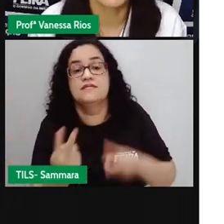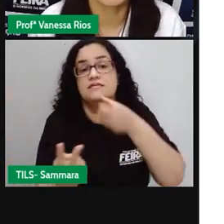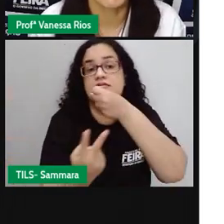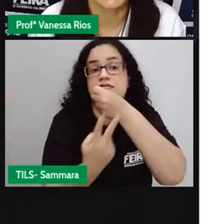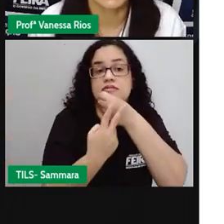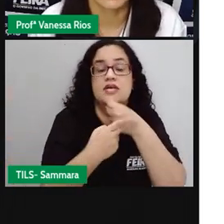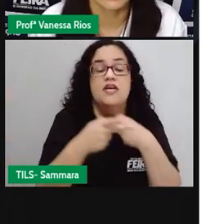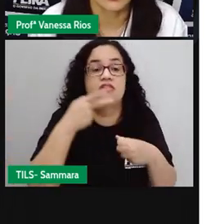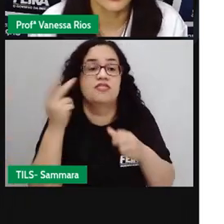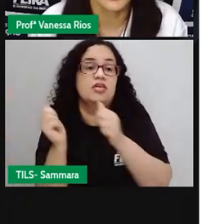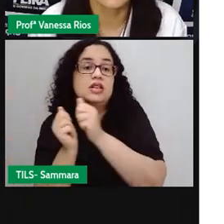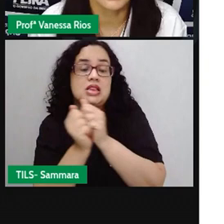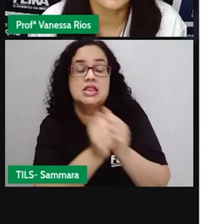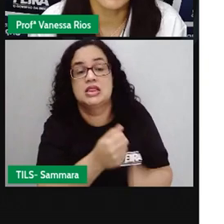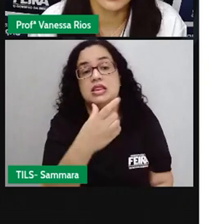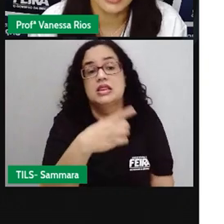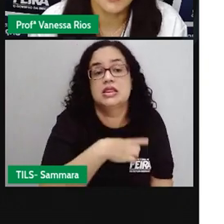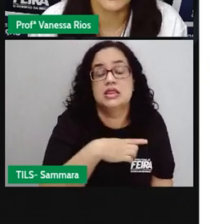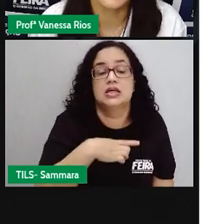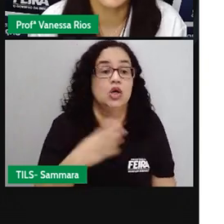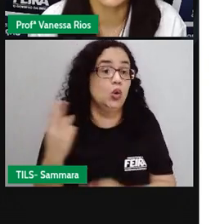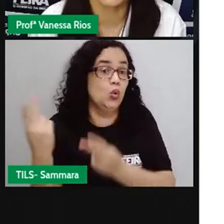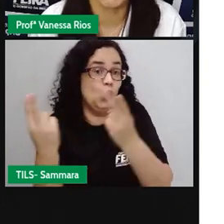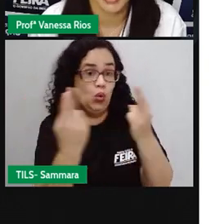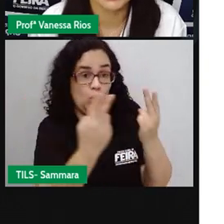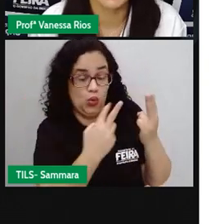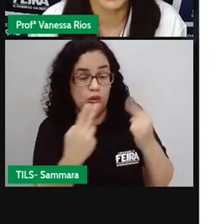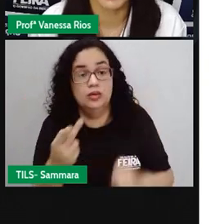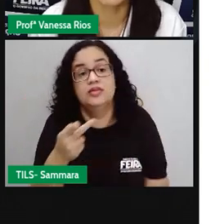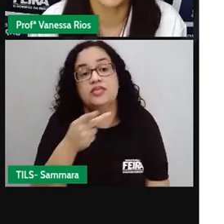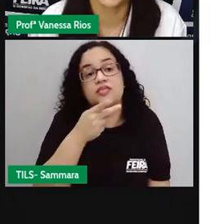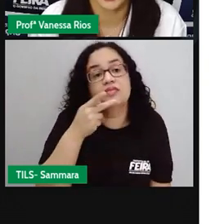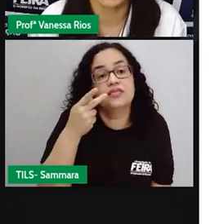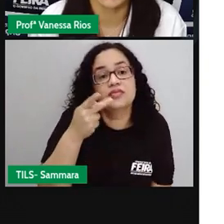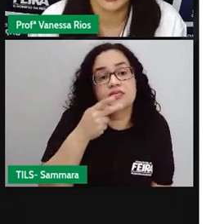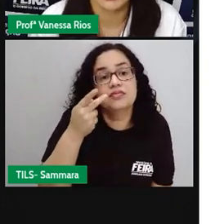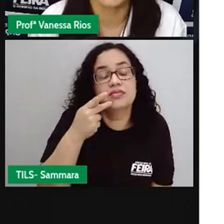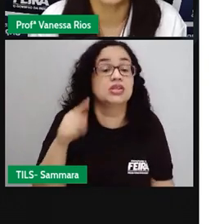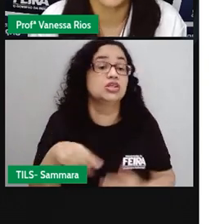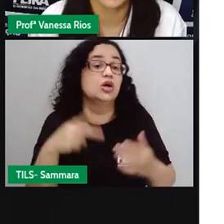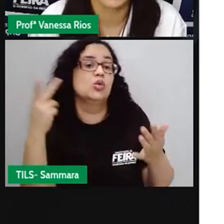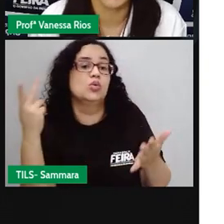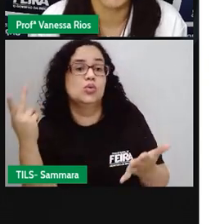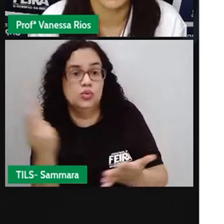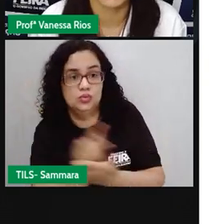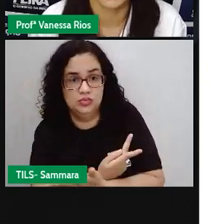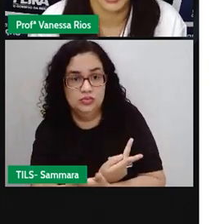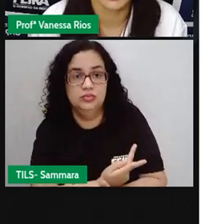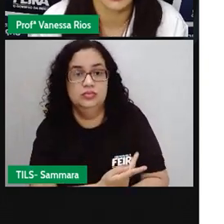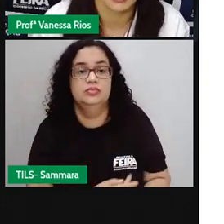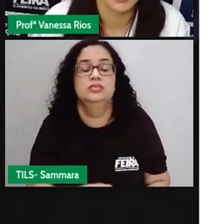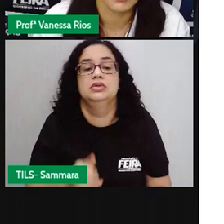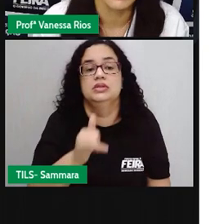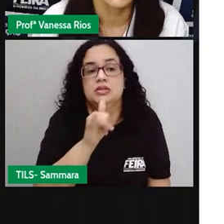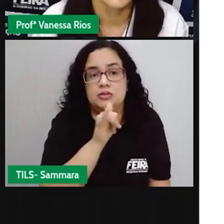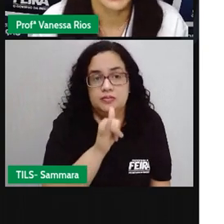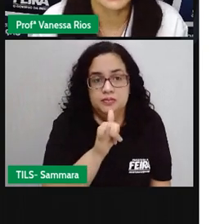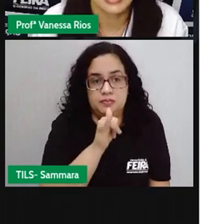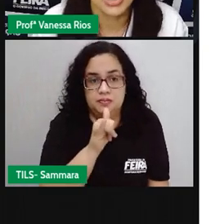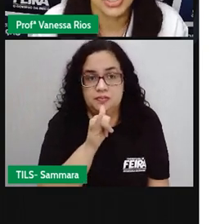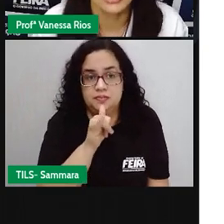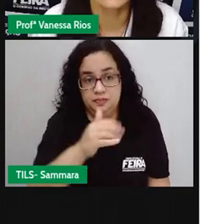ao momento da fala ocorre ao mesmo tempo em que se fala. Então é algo que está acontecendo naquele momento. exemplo